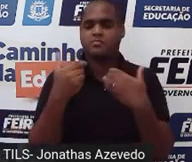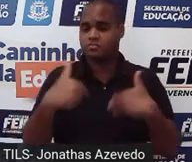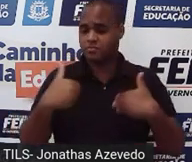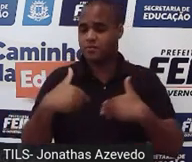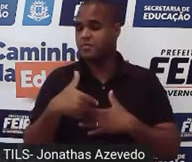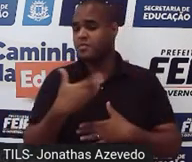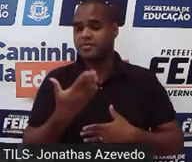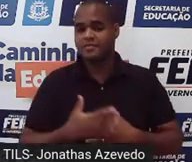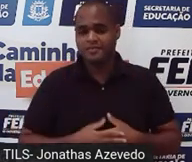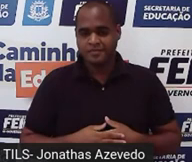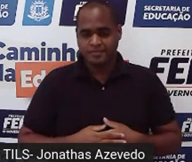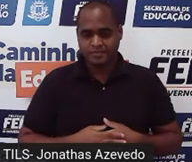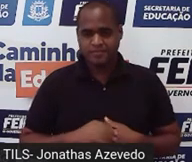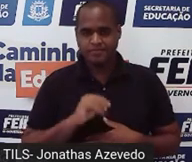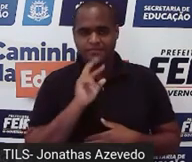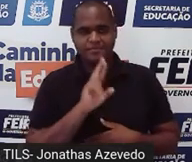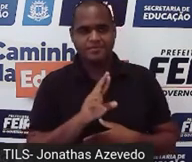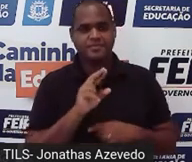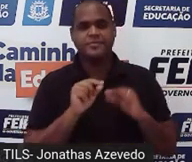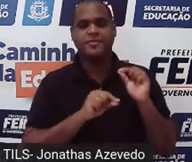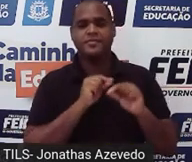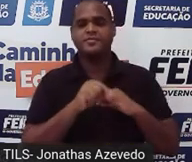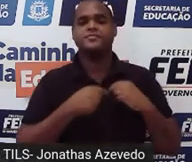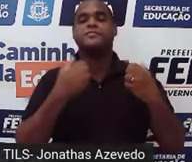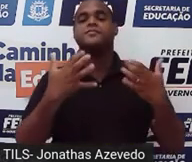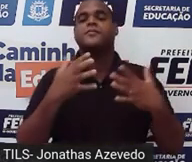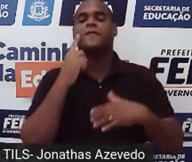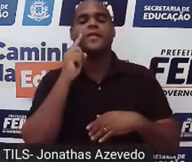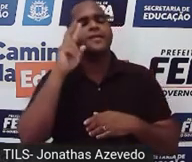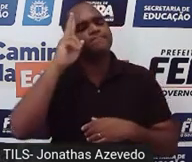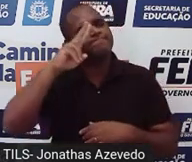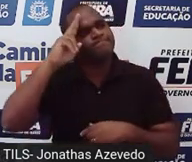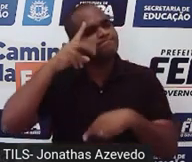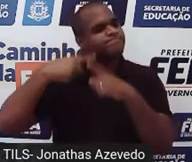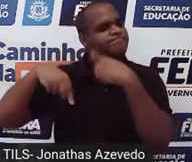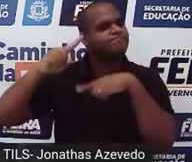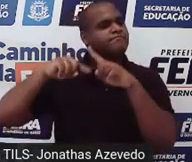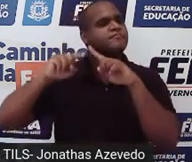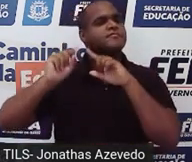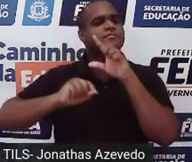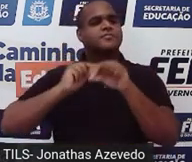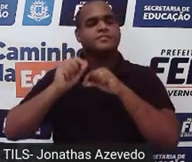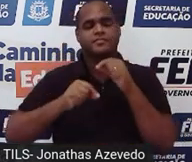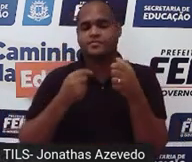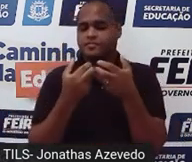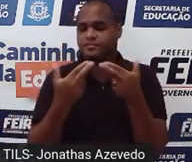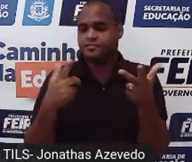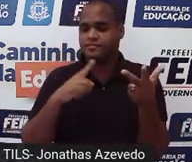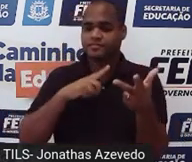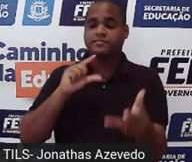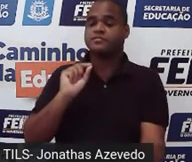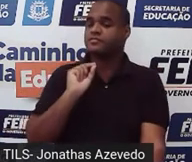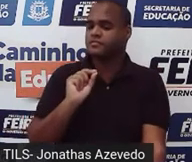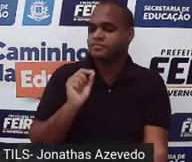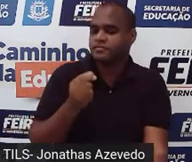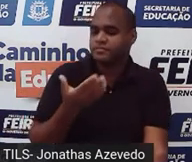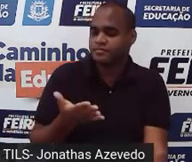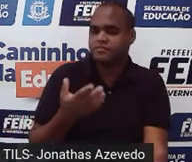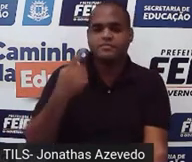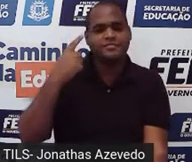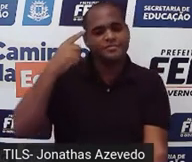Você vai responder essa pergunta, você precisa ter lembranças de coisas que você viu na aula e essas